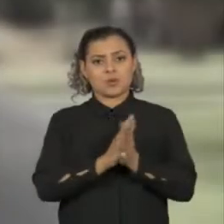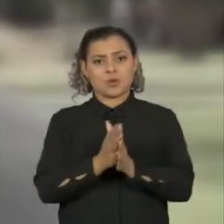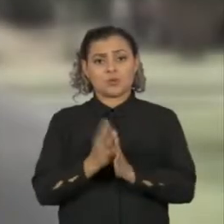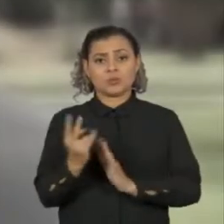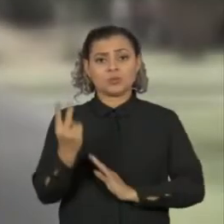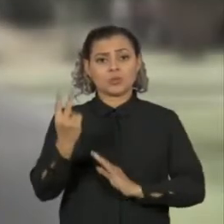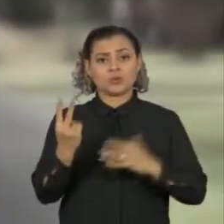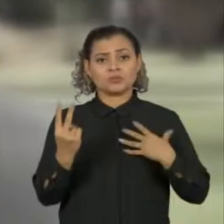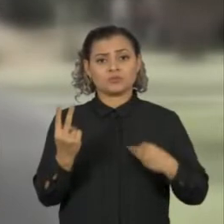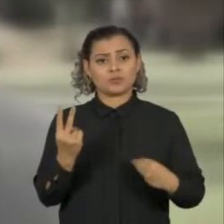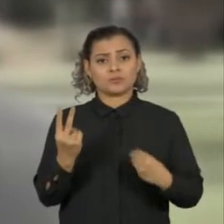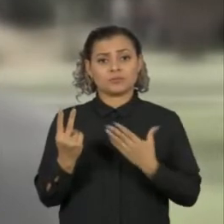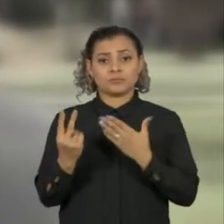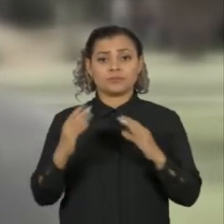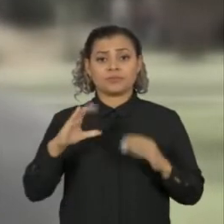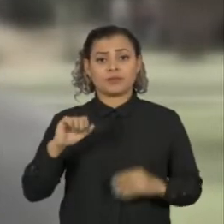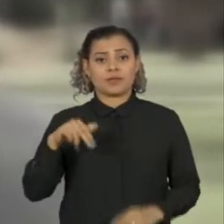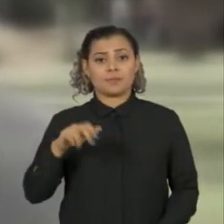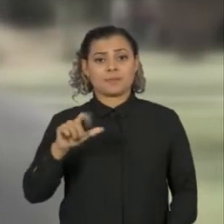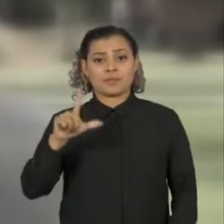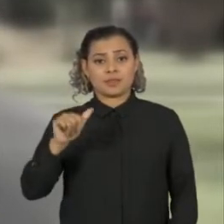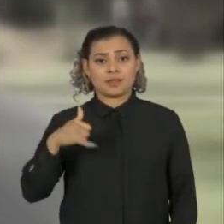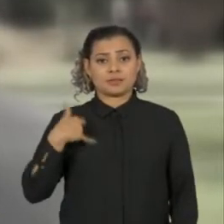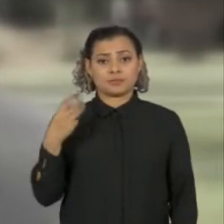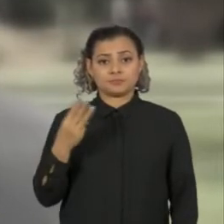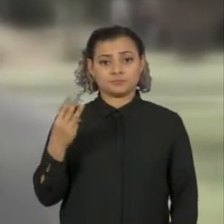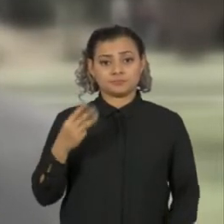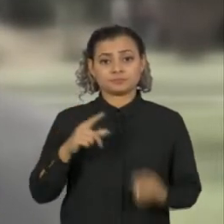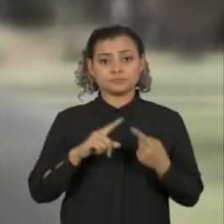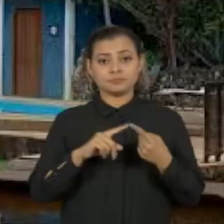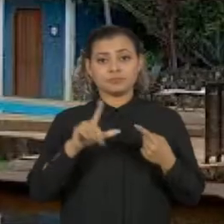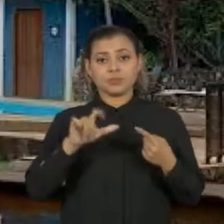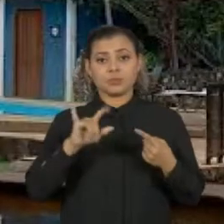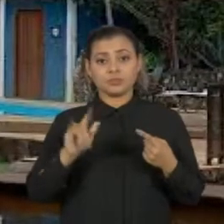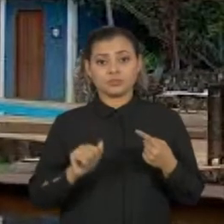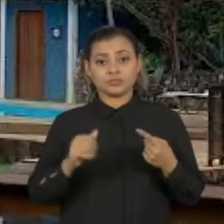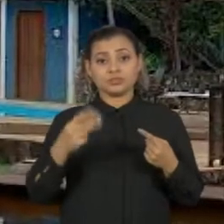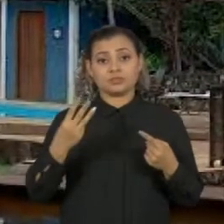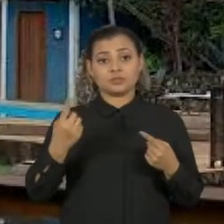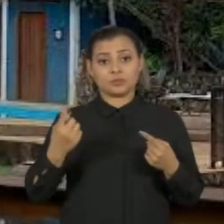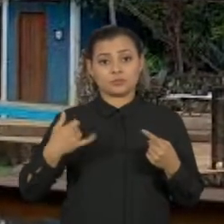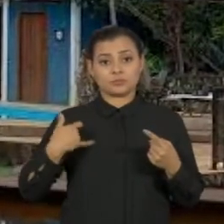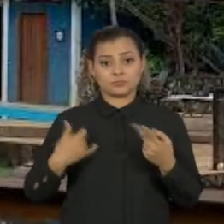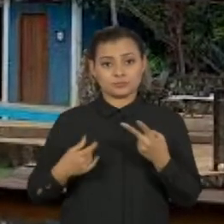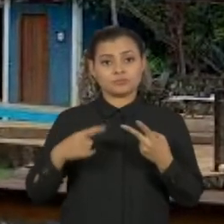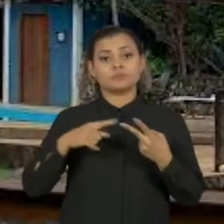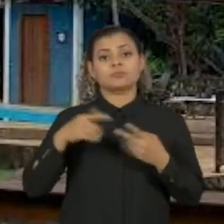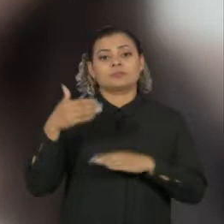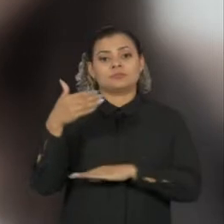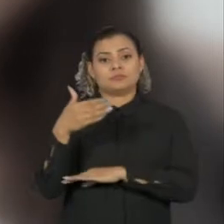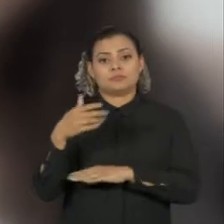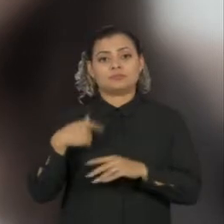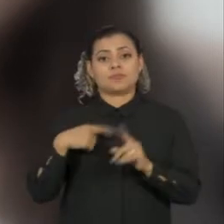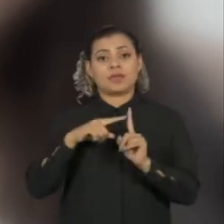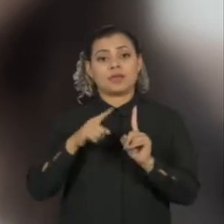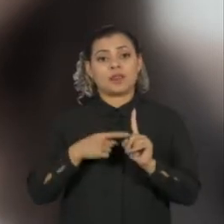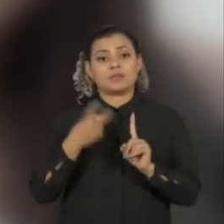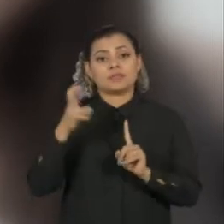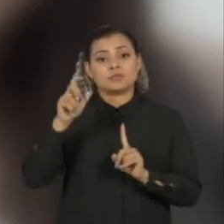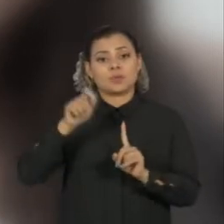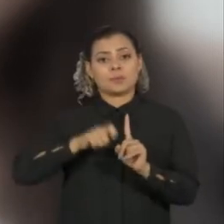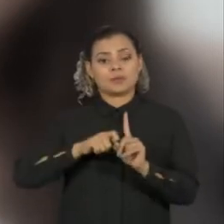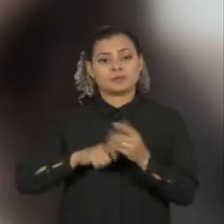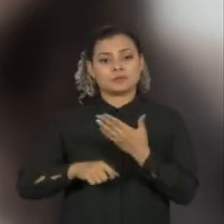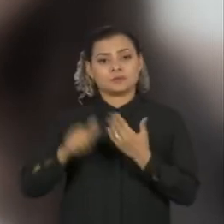dois únicos filhos, Camila, de 33 anos, e Luiz, 31, estavam na pousada Nova Instância. Grávida de cinco meses,